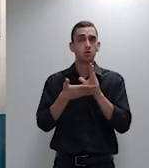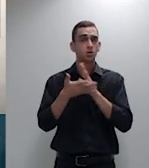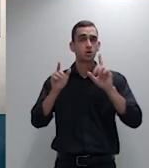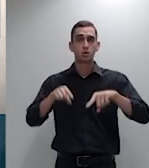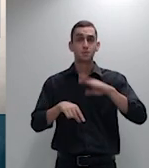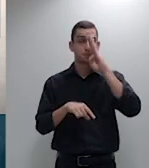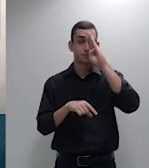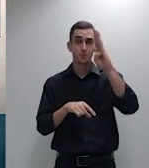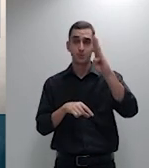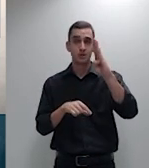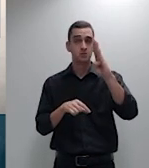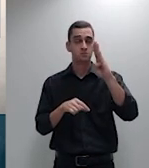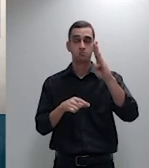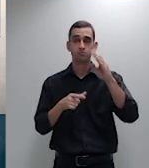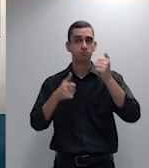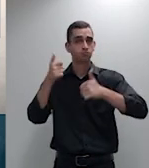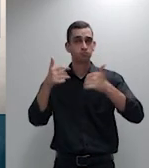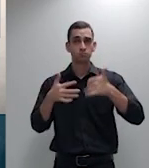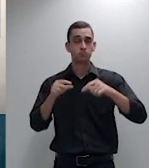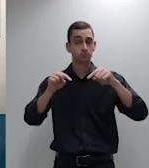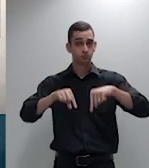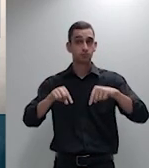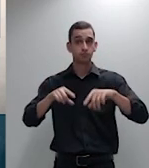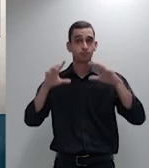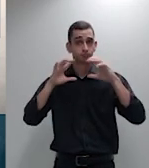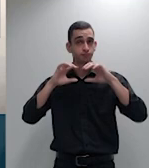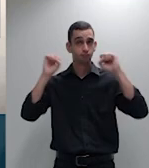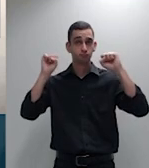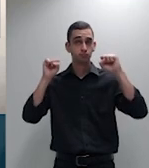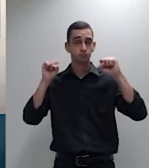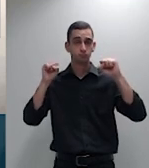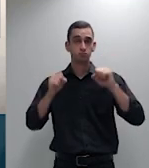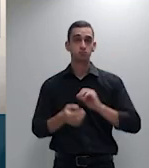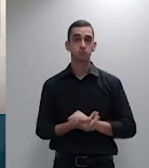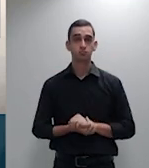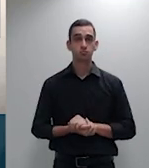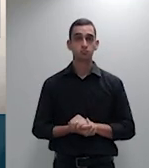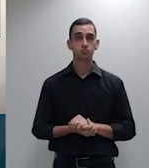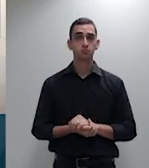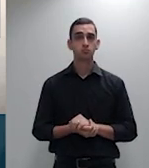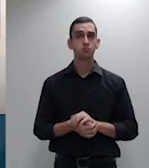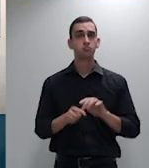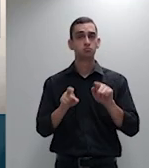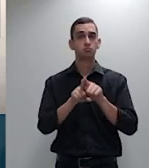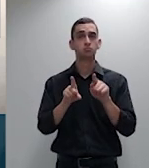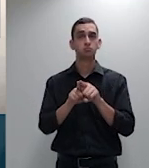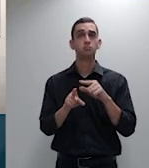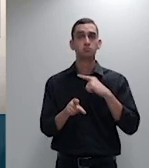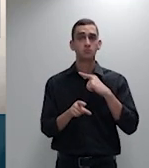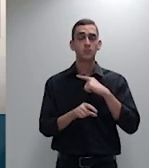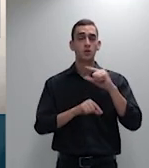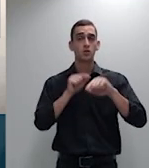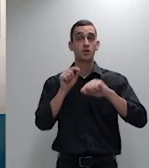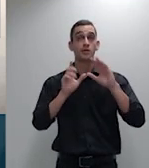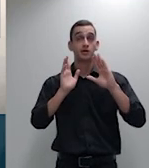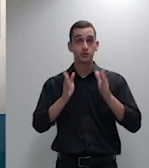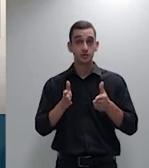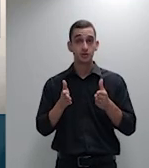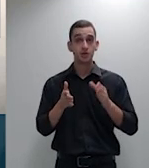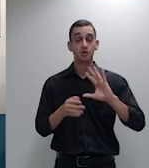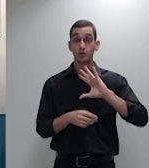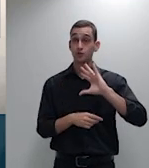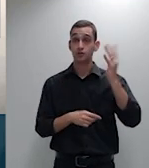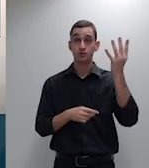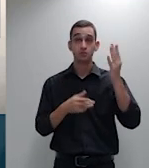Tribunal e essa situação ocorreu alguns anos atrás quando se